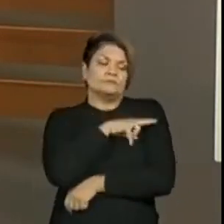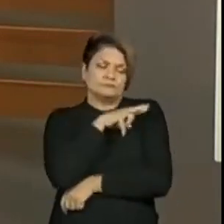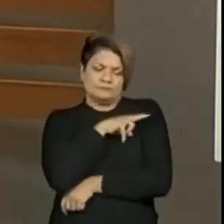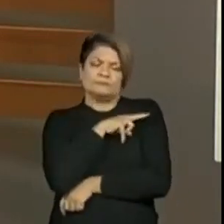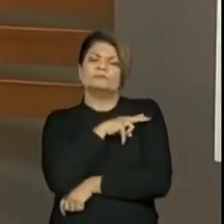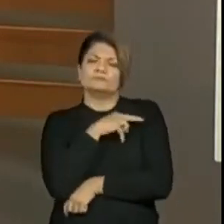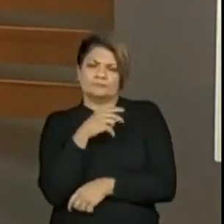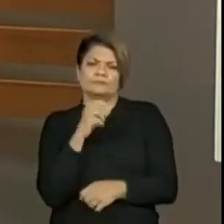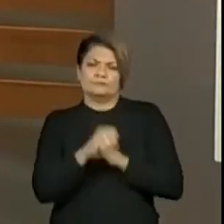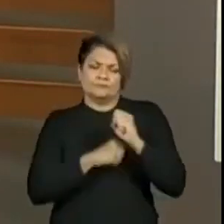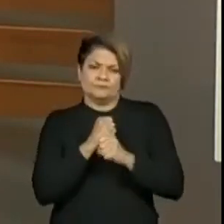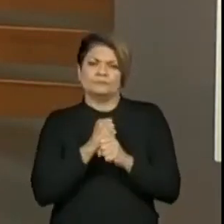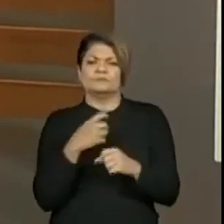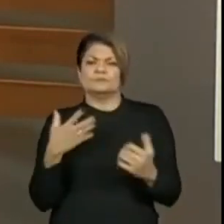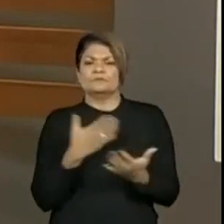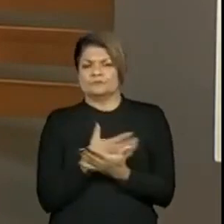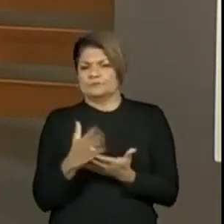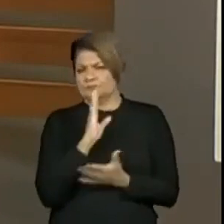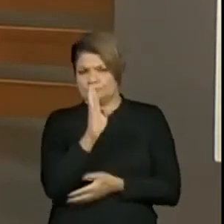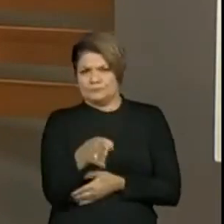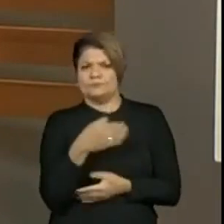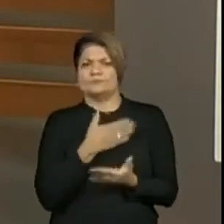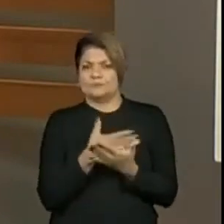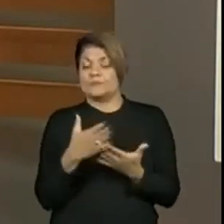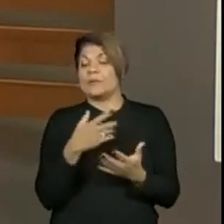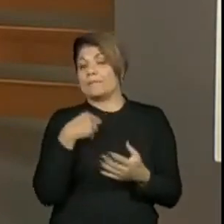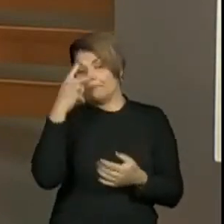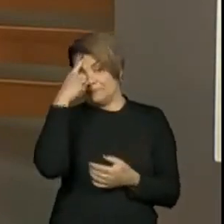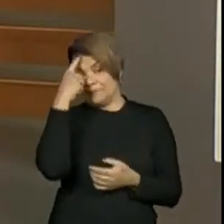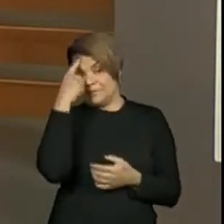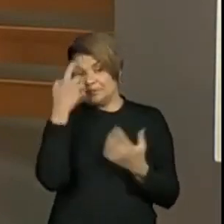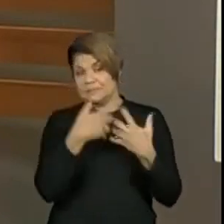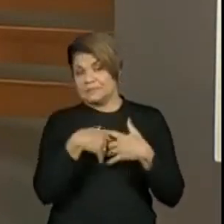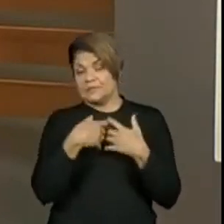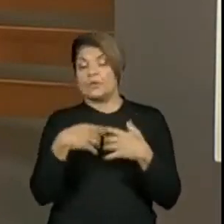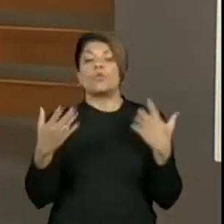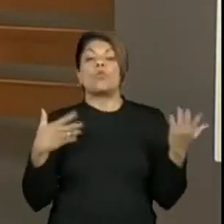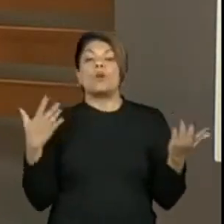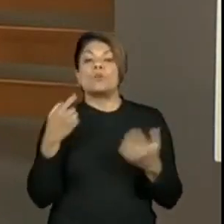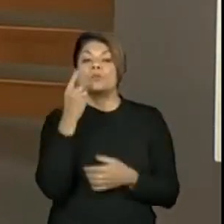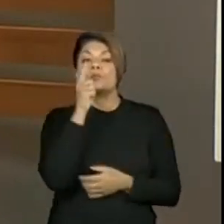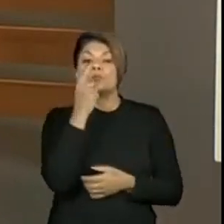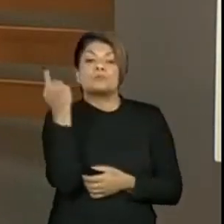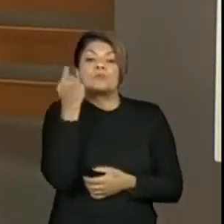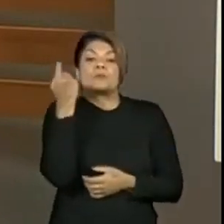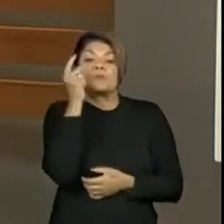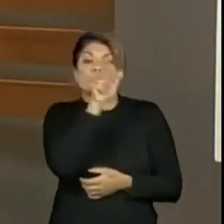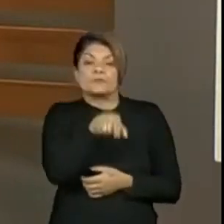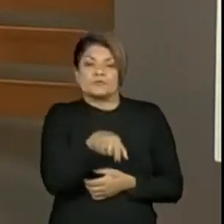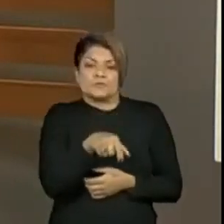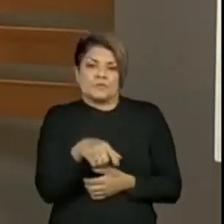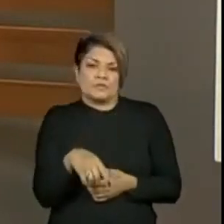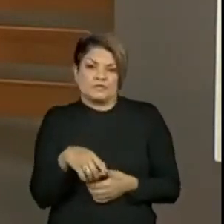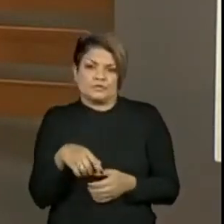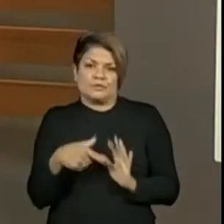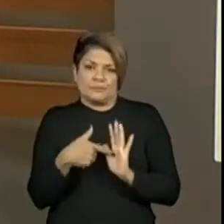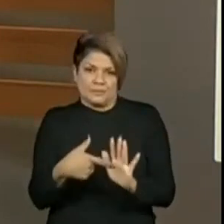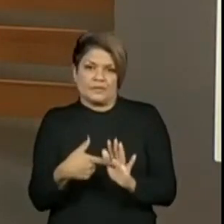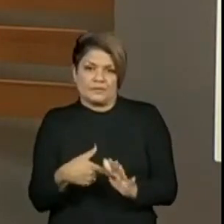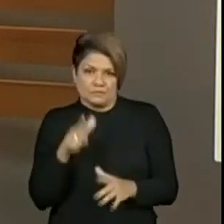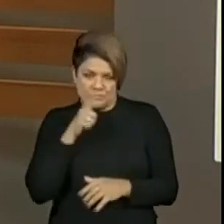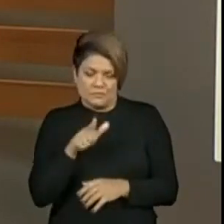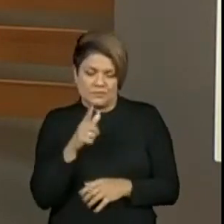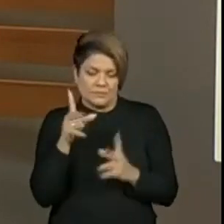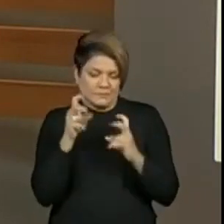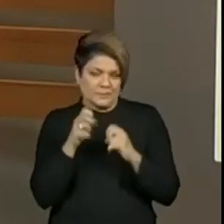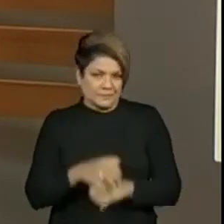Vamos pensar na história, na sequência em que eu li para vocês. Qual é o primeiro personagem que aparece? Será que você já responde de primeira?